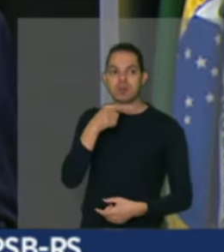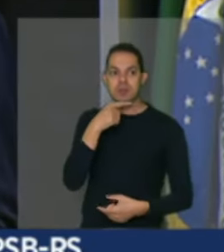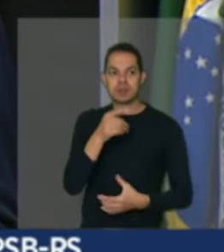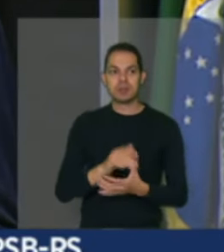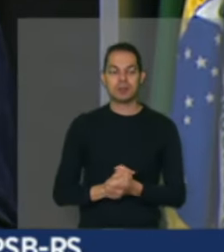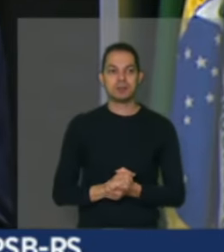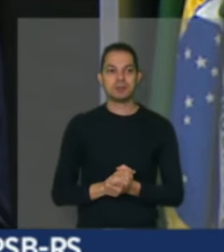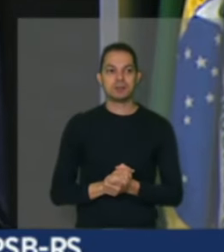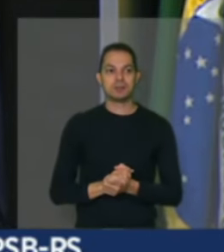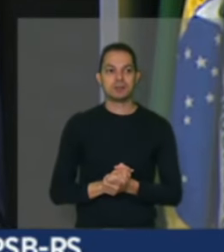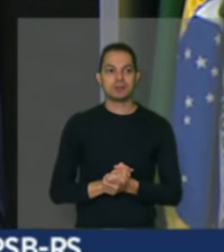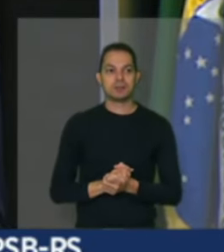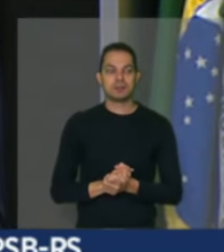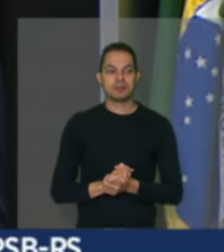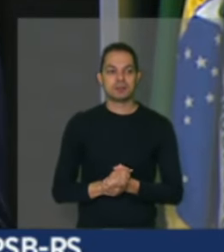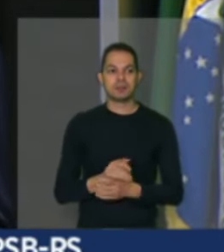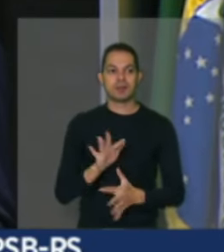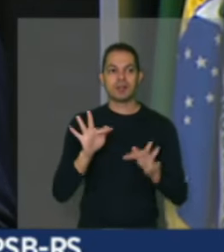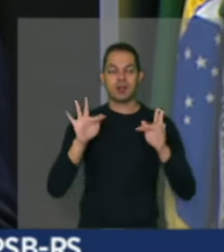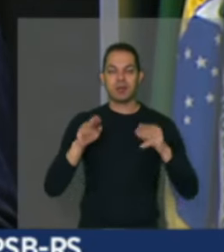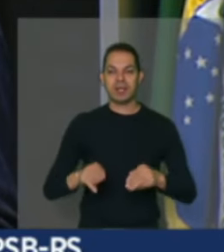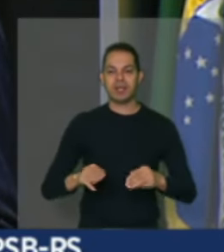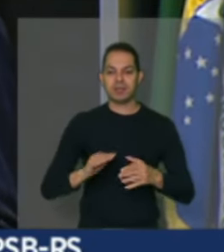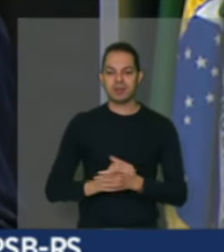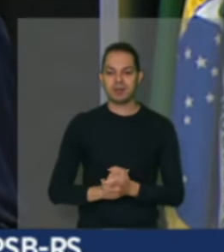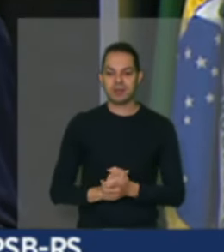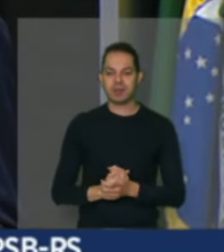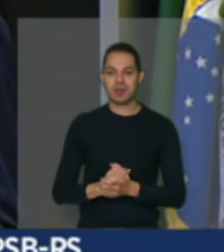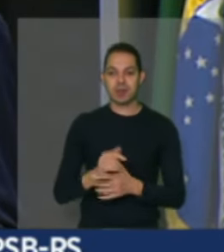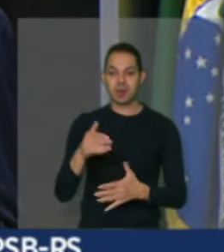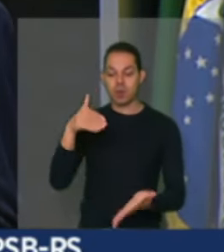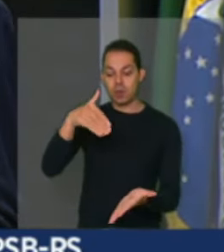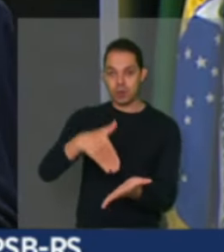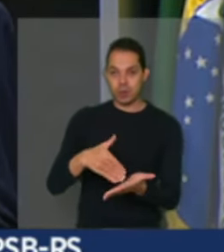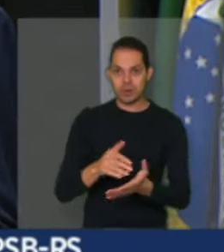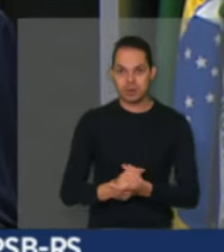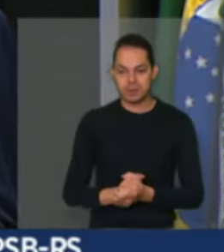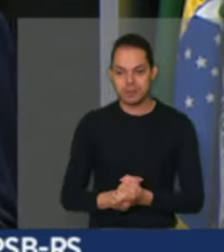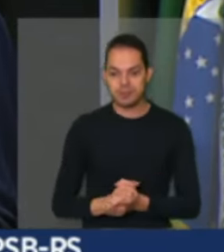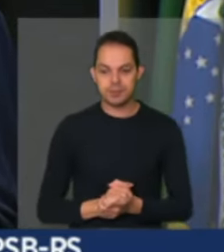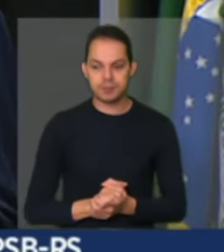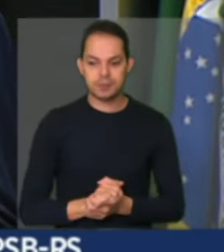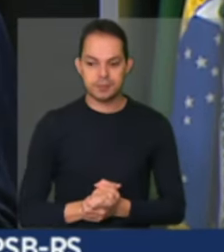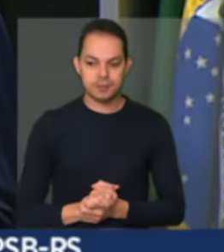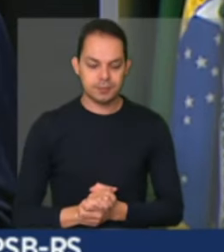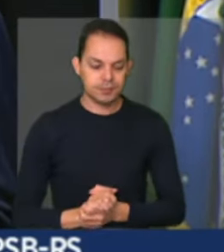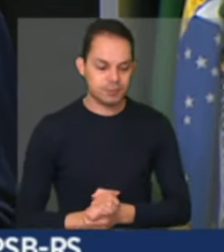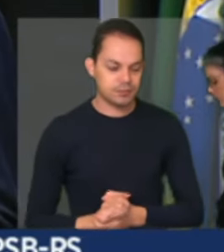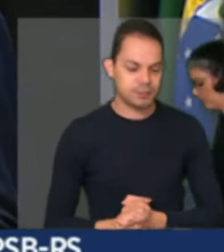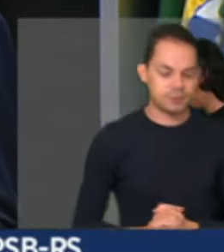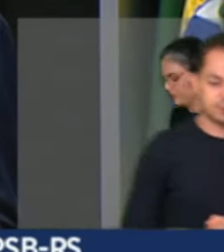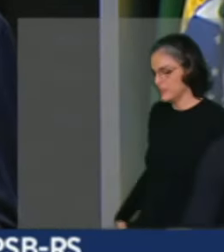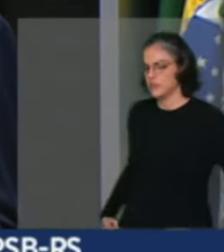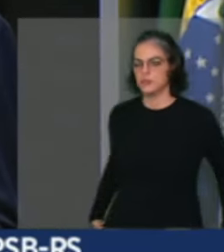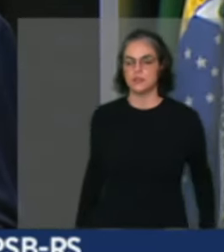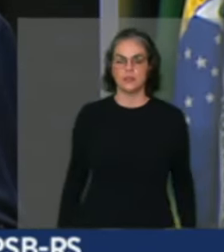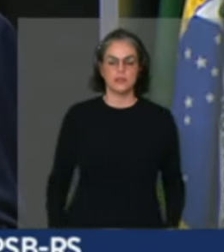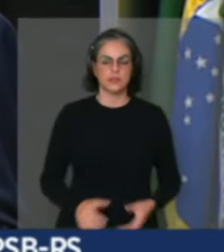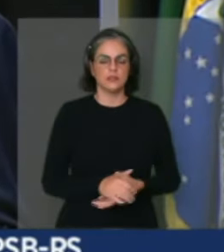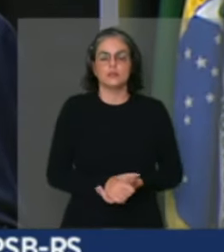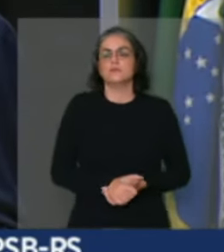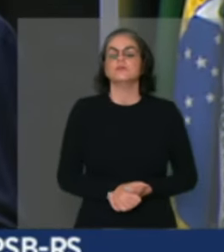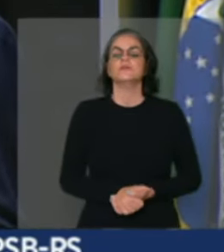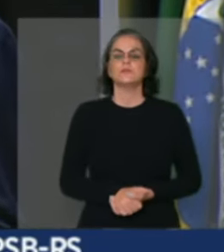meus colegas, eu quero finalizar com a última questão que nos preocupa e que é um desafio também, colegas deputados.